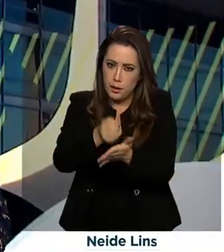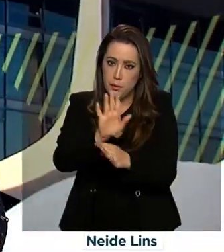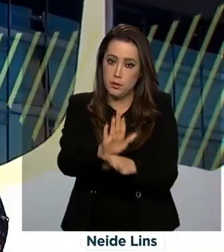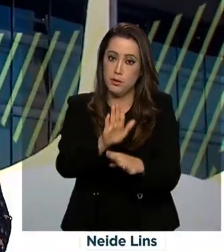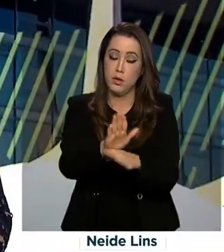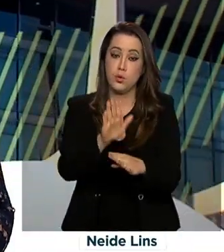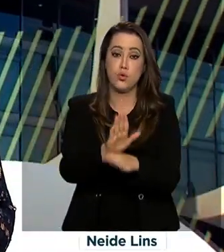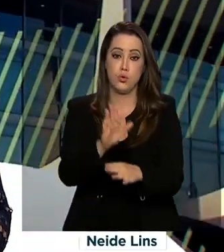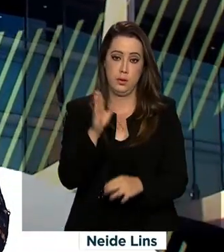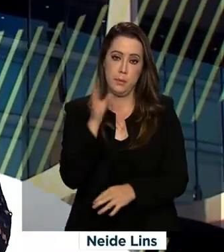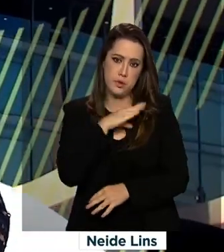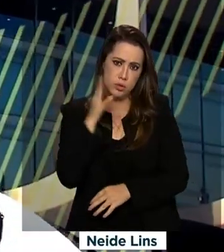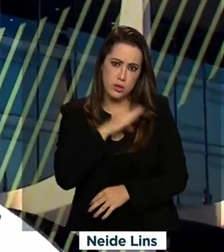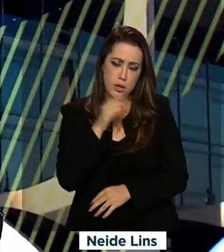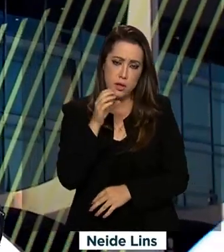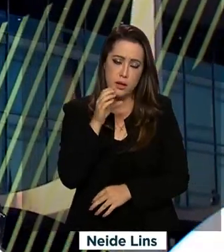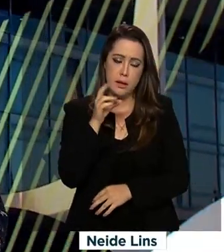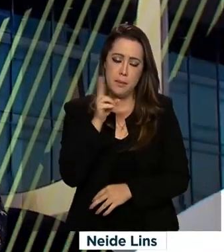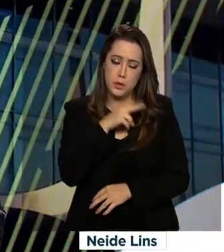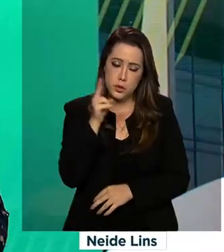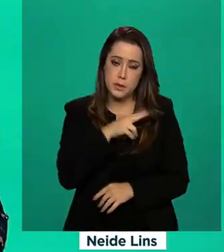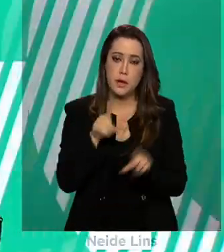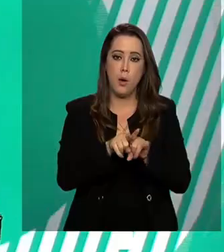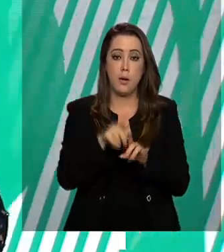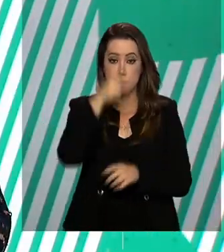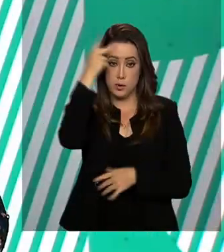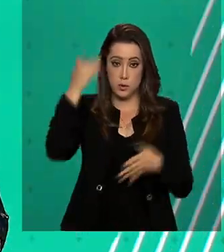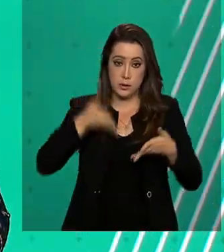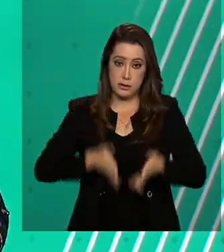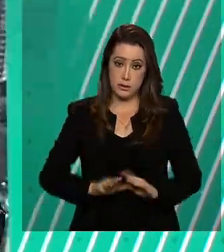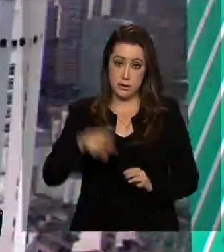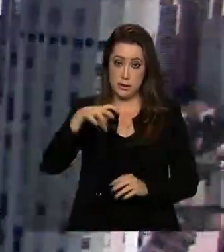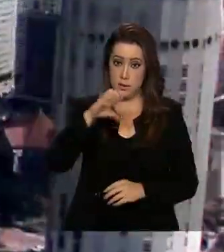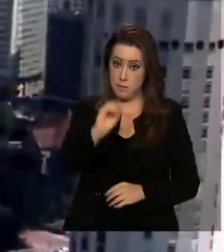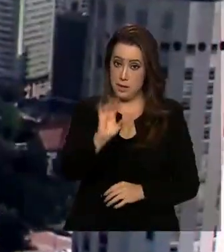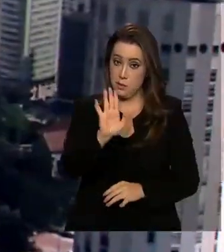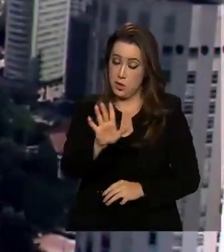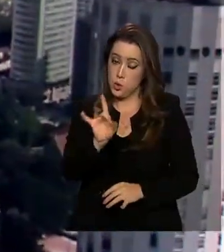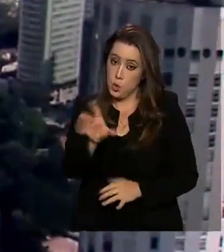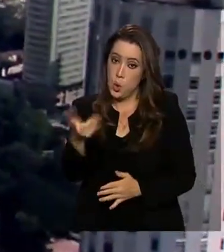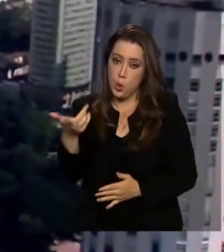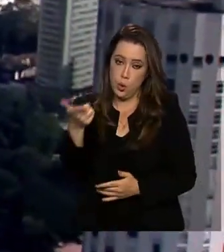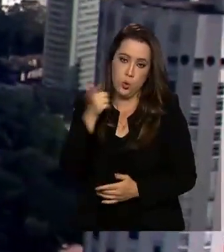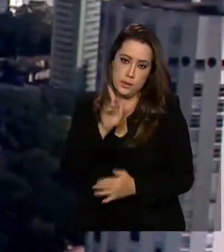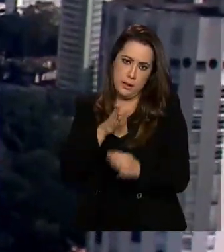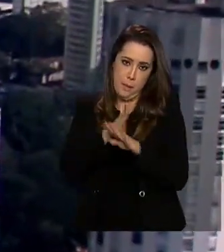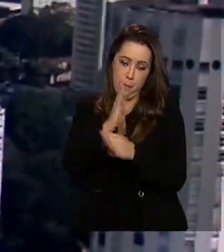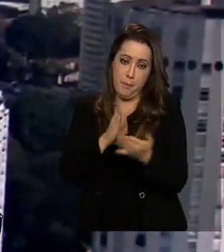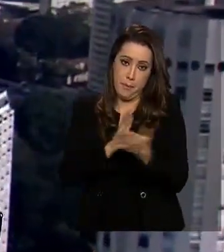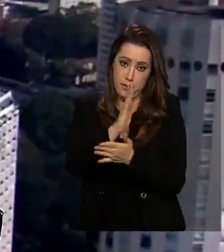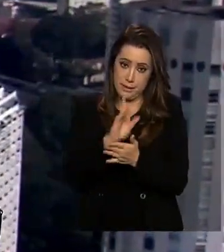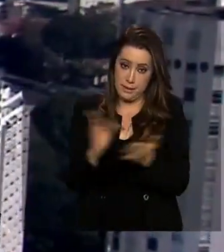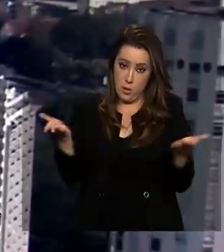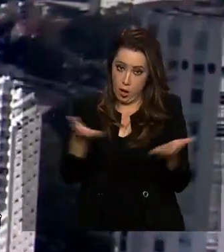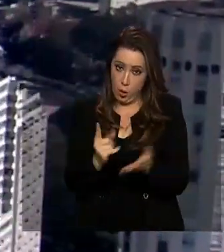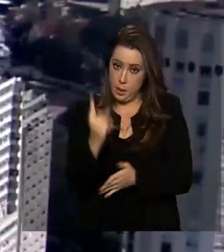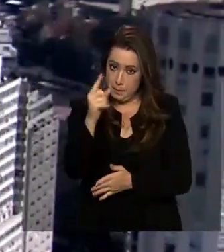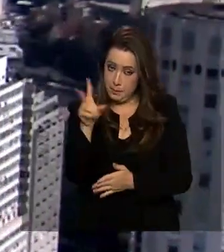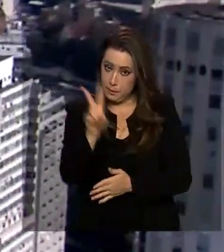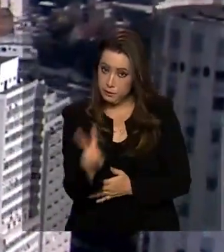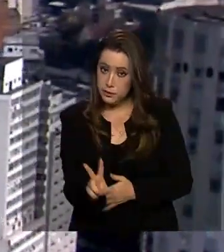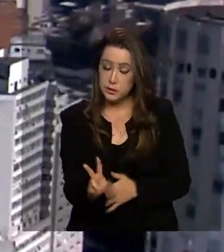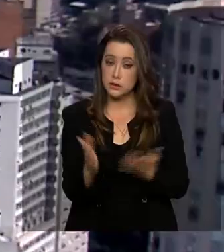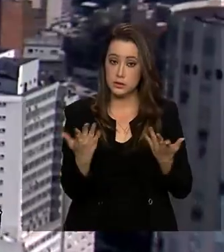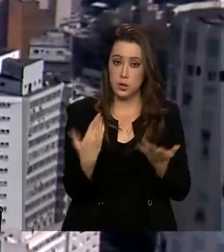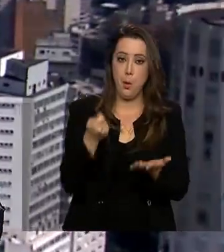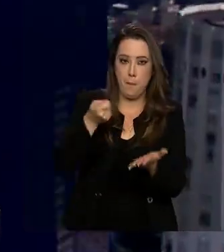emergencial. São os nascidos em março e que tiveram o benefício aprovado e recebem a primeira parcela. O dinheiro já